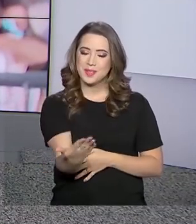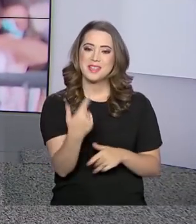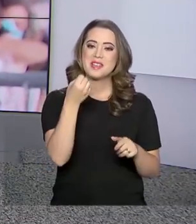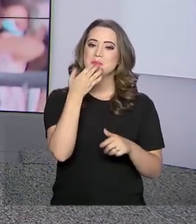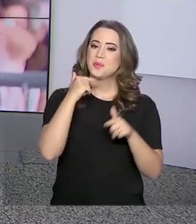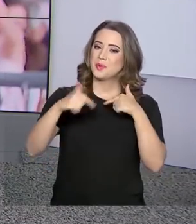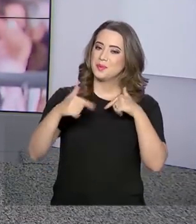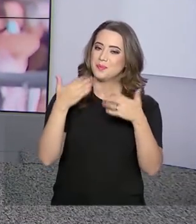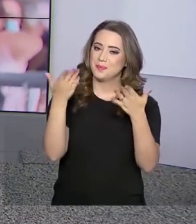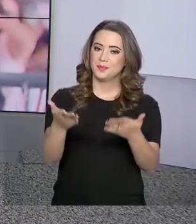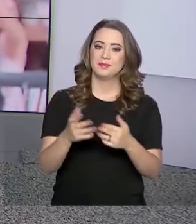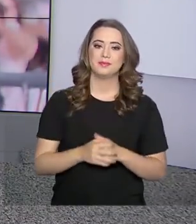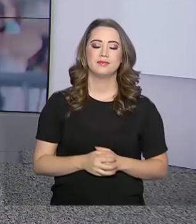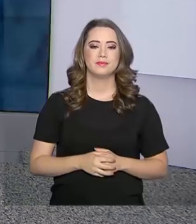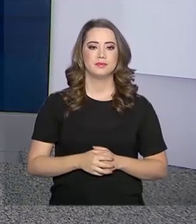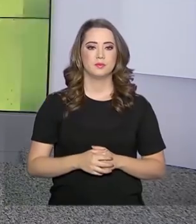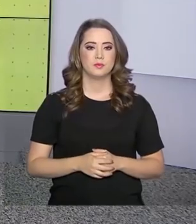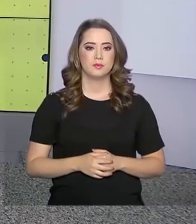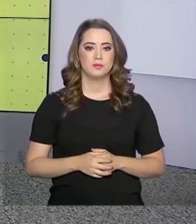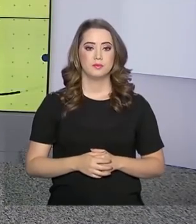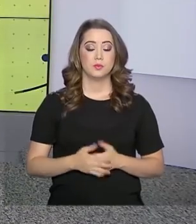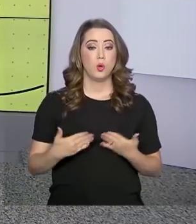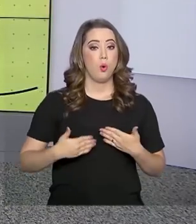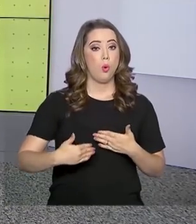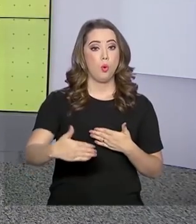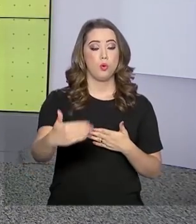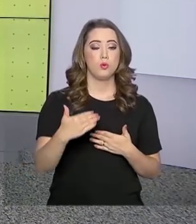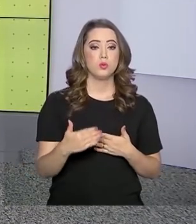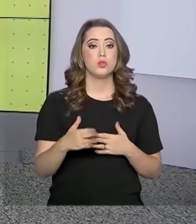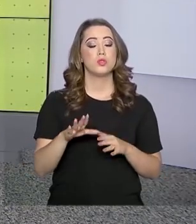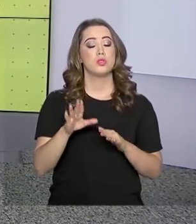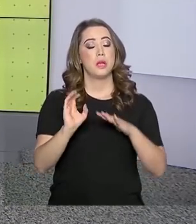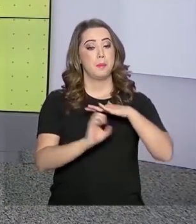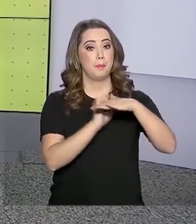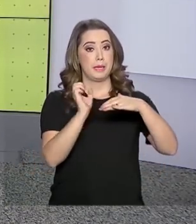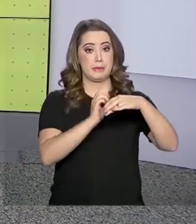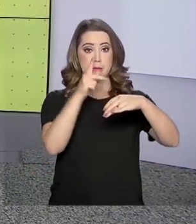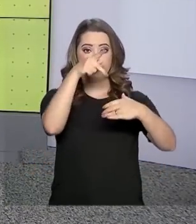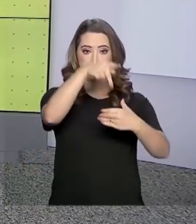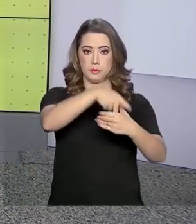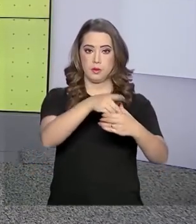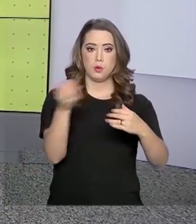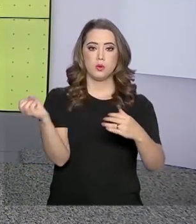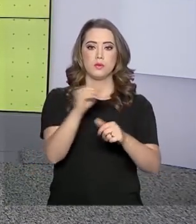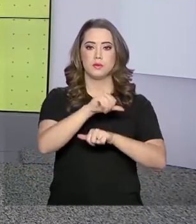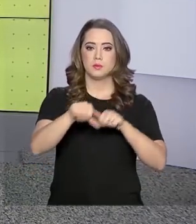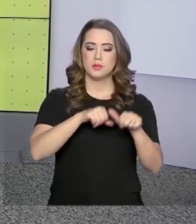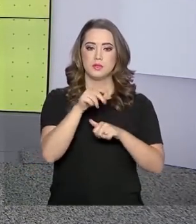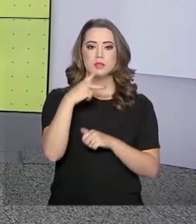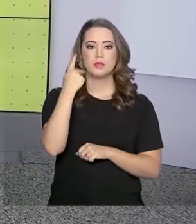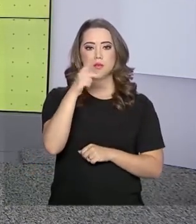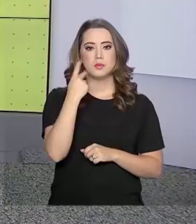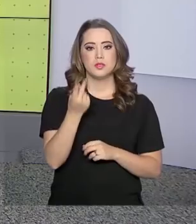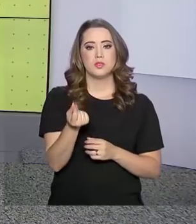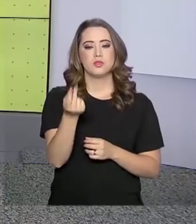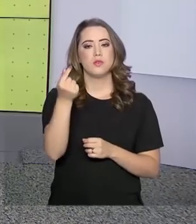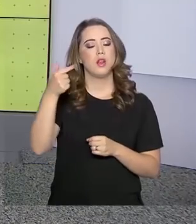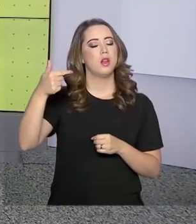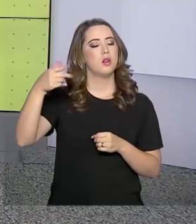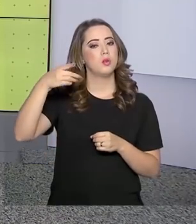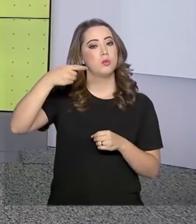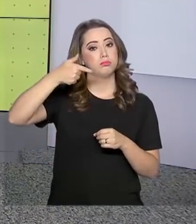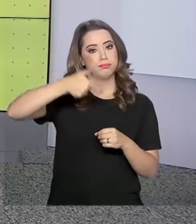trabalho aí para você. A partir de hoje, a Petrobras adota mudanças na política de preços do diesel e da gasolina.